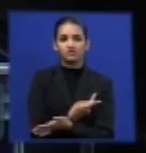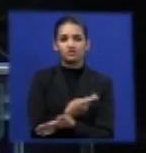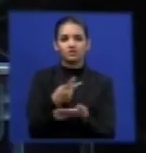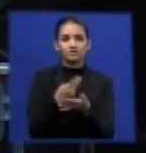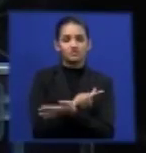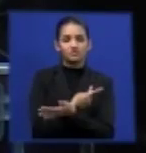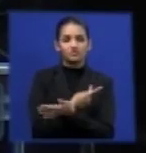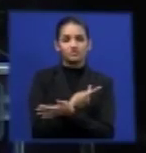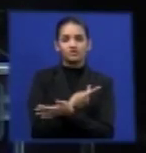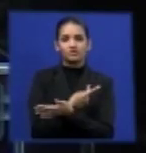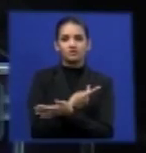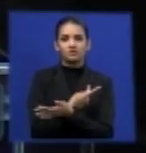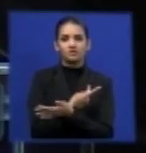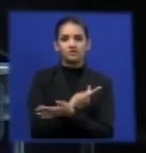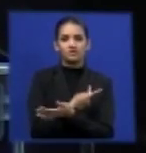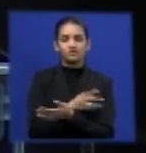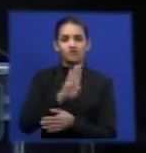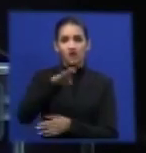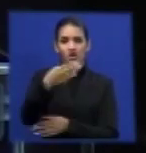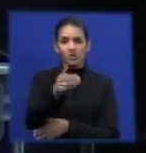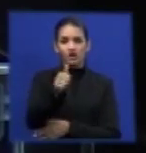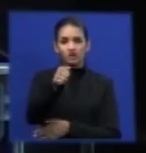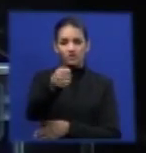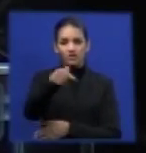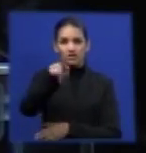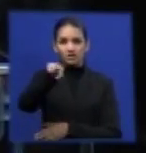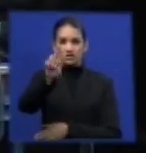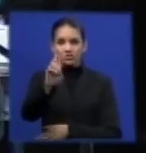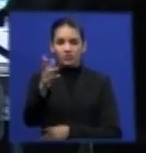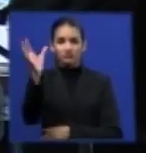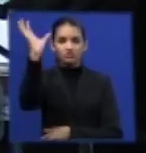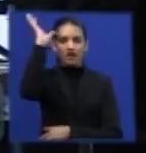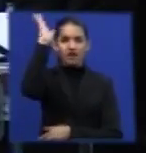resolveu, a AGU, resolveu